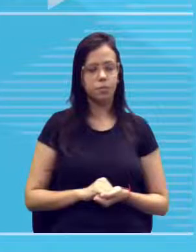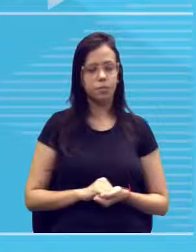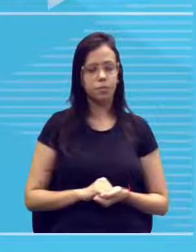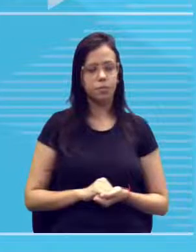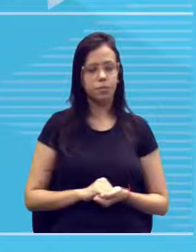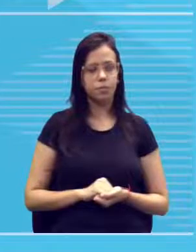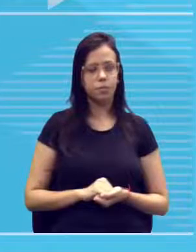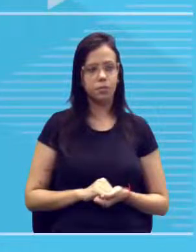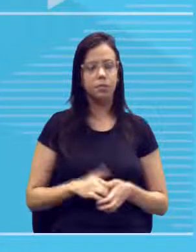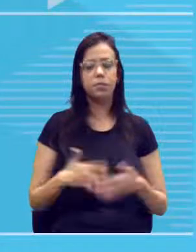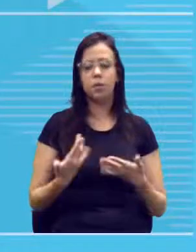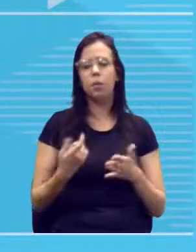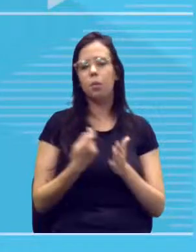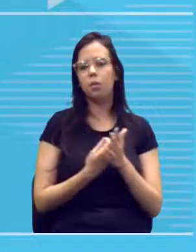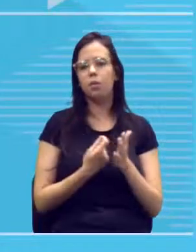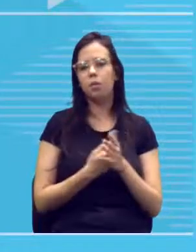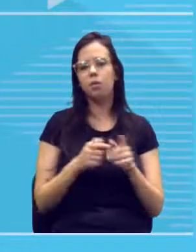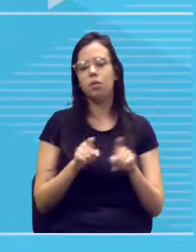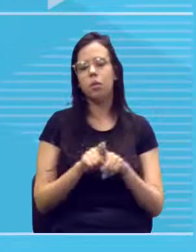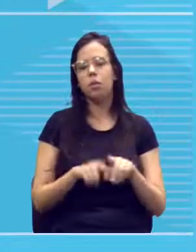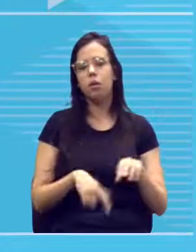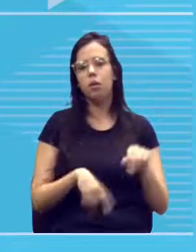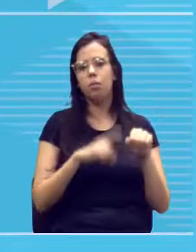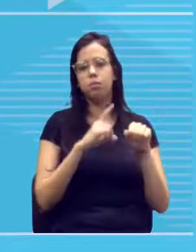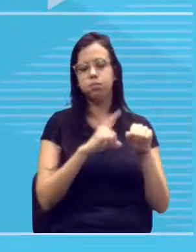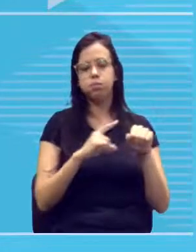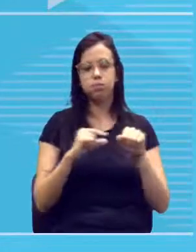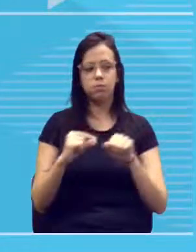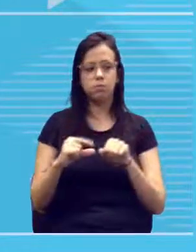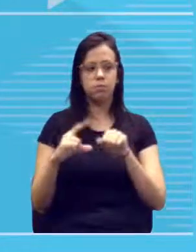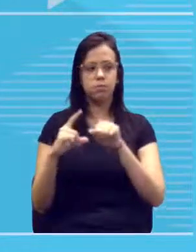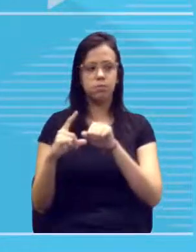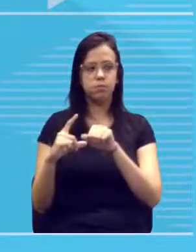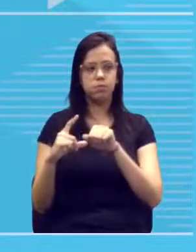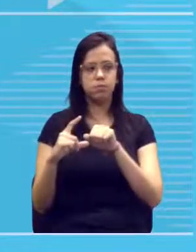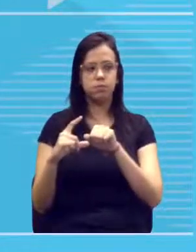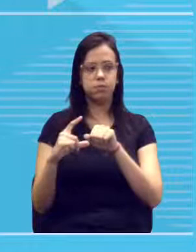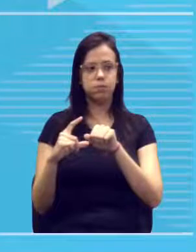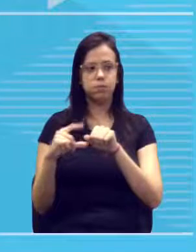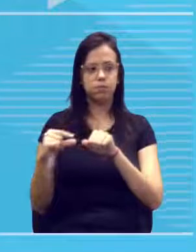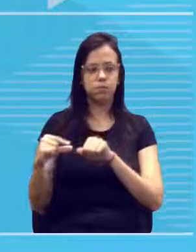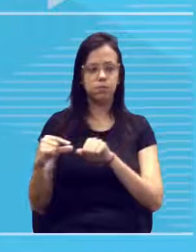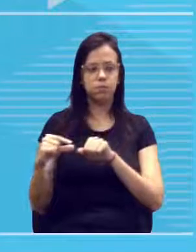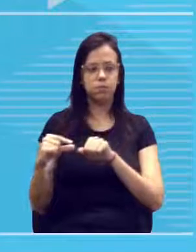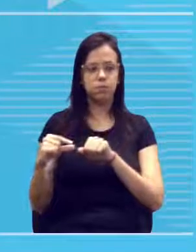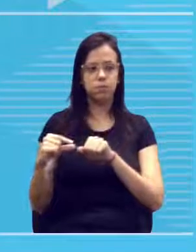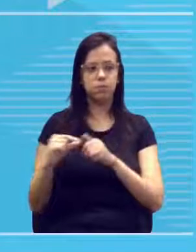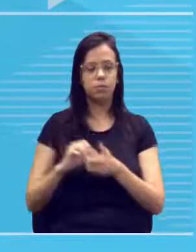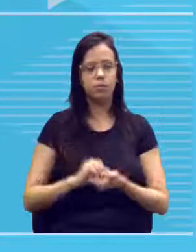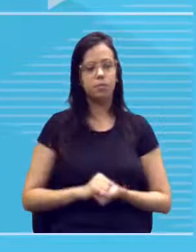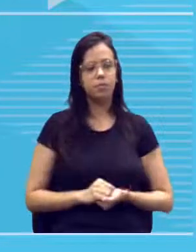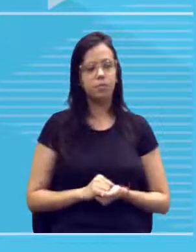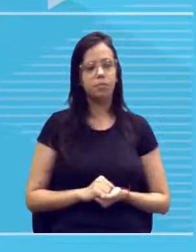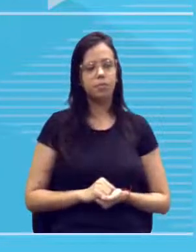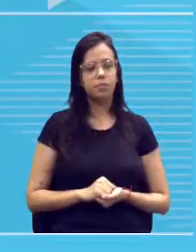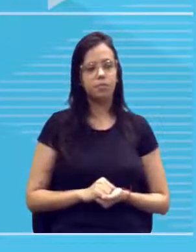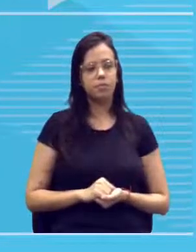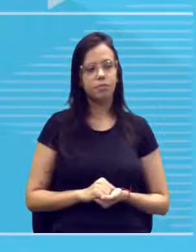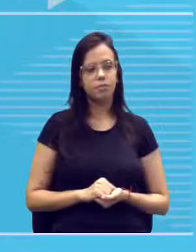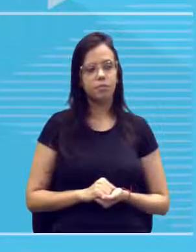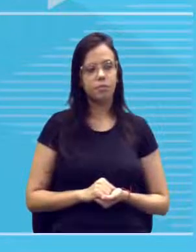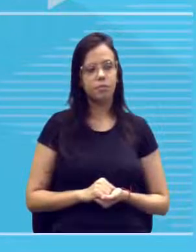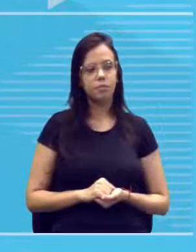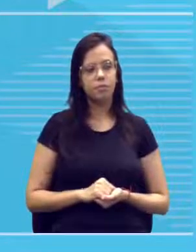eles também vão ser azão, azinho. E, ó, o A, o seis também, azão, azinho. Então, ó, também sei o